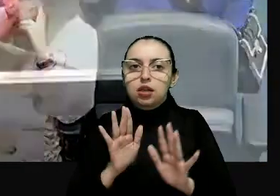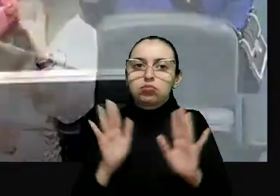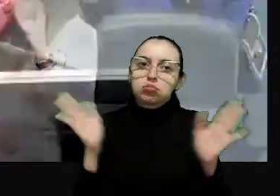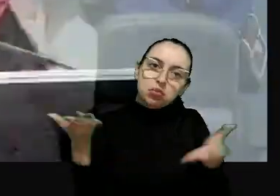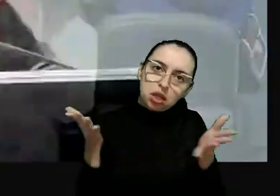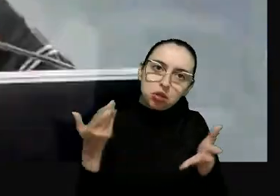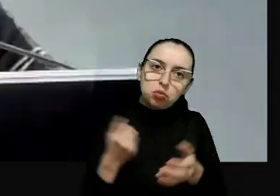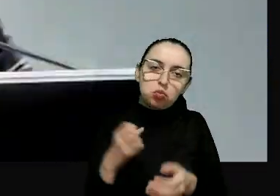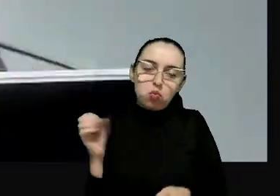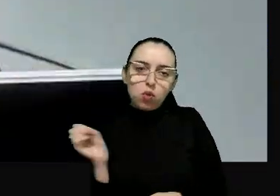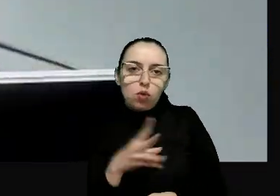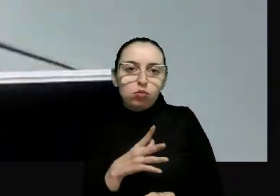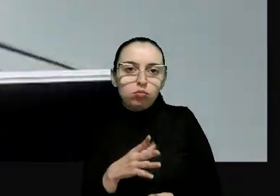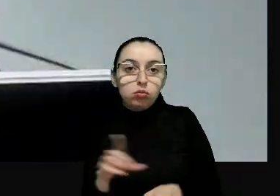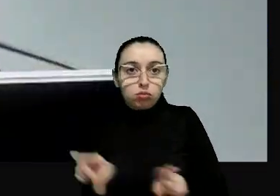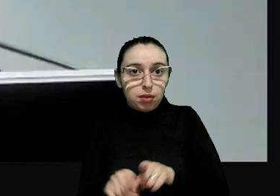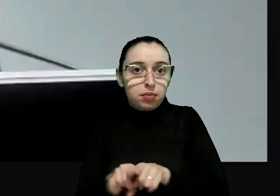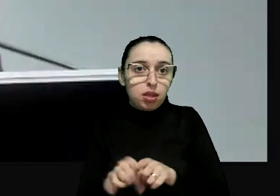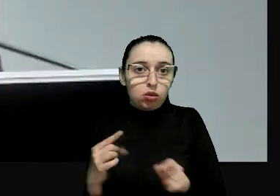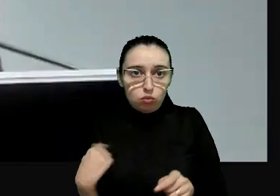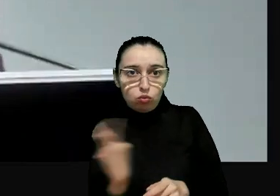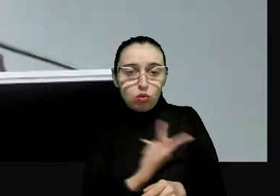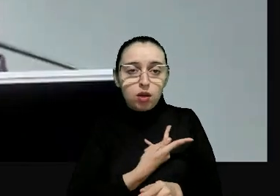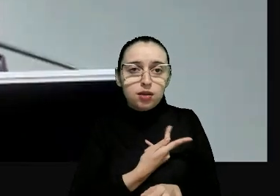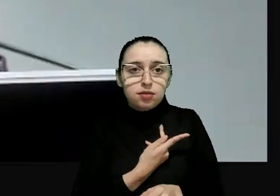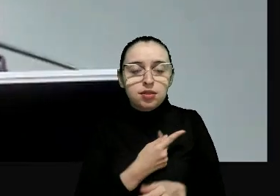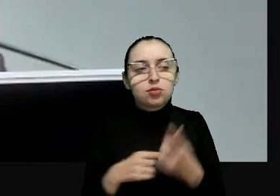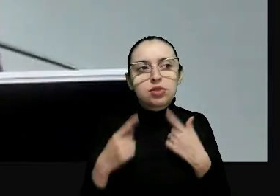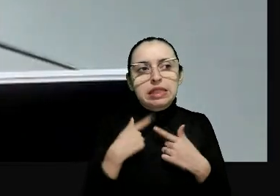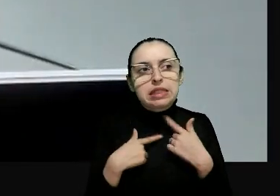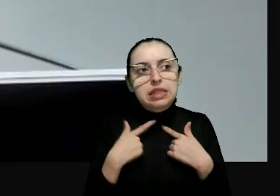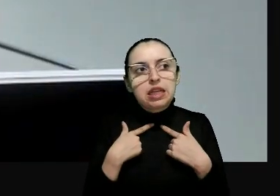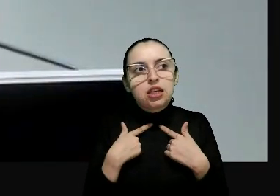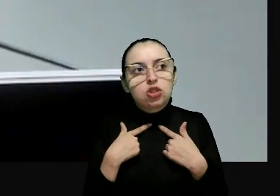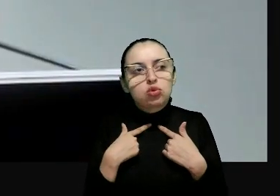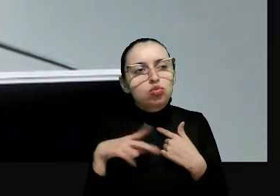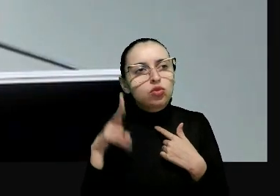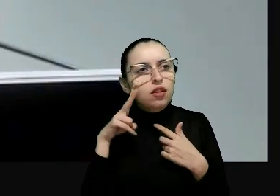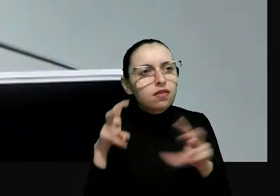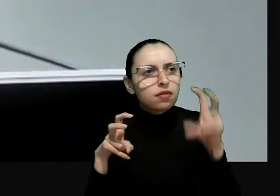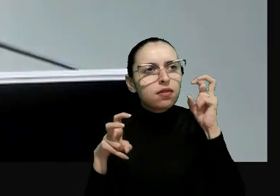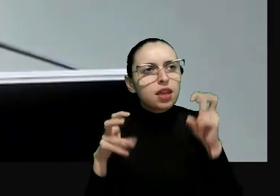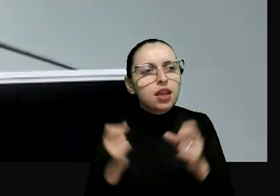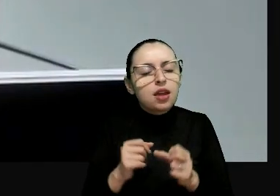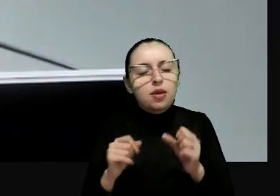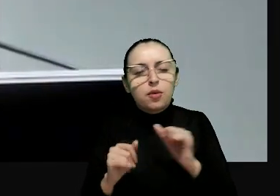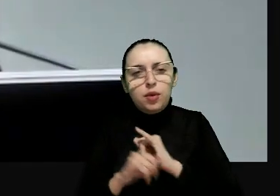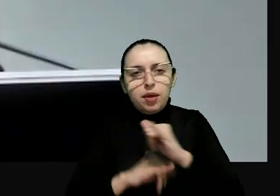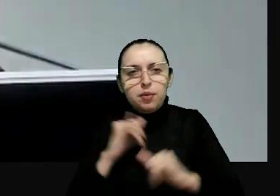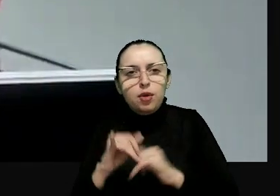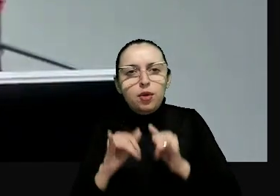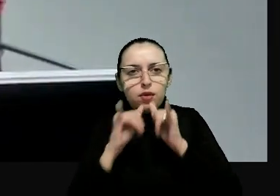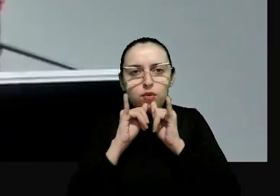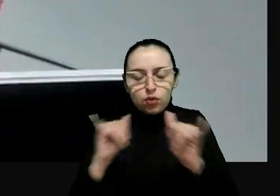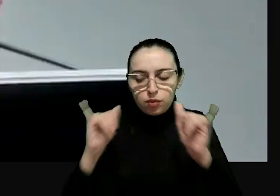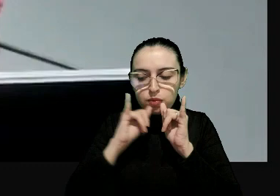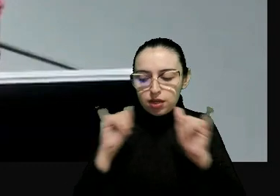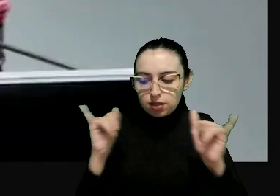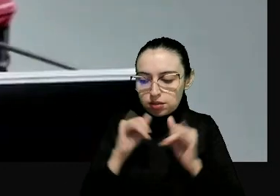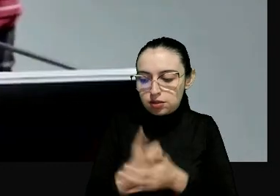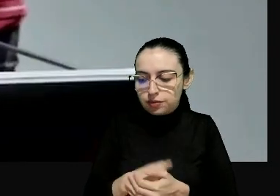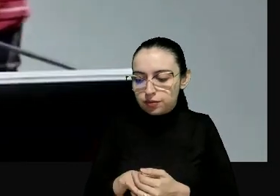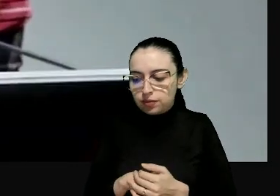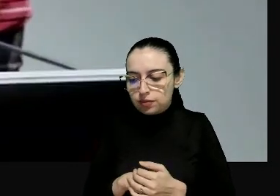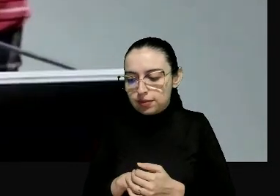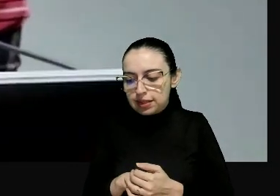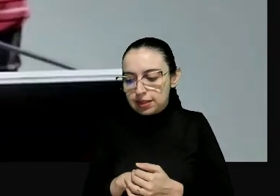contemporâneos, tal como a nossa. E é muito instigante perceber, em publicações que nós temos, com o Max Planck Institut,